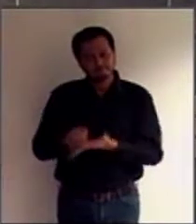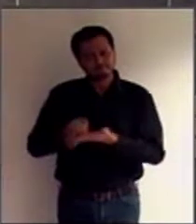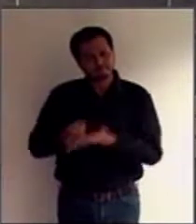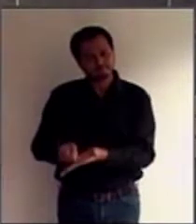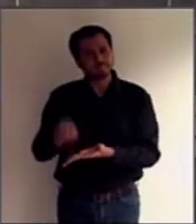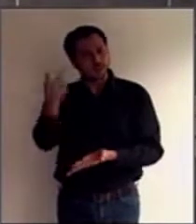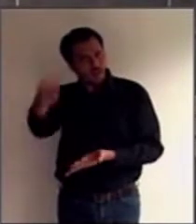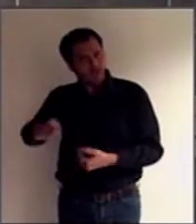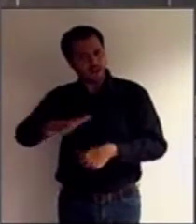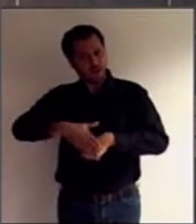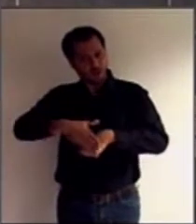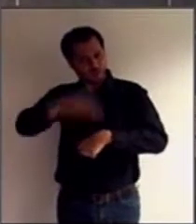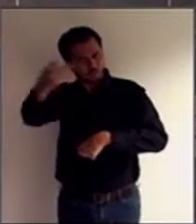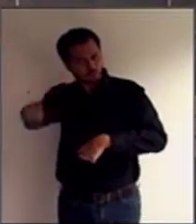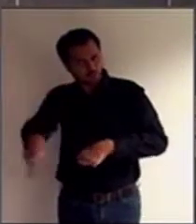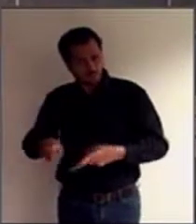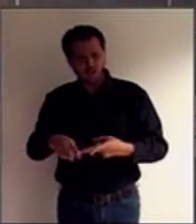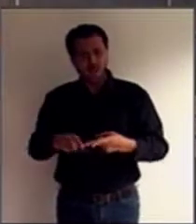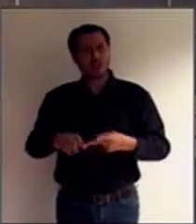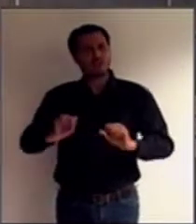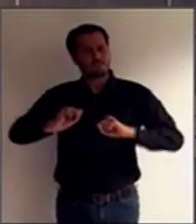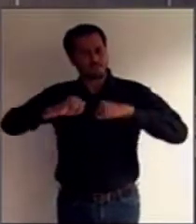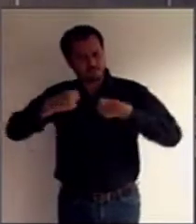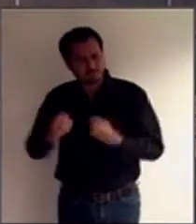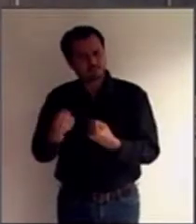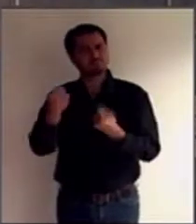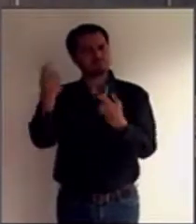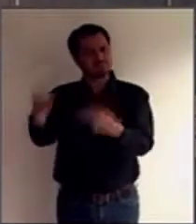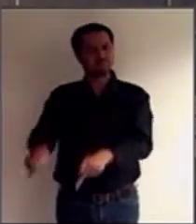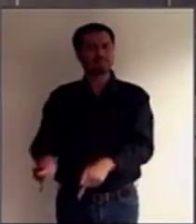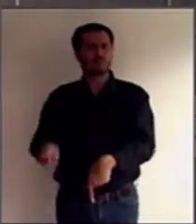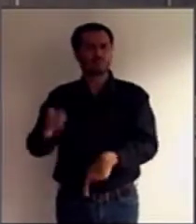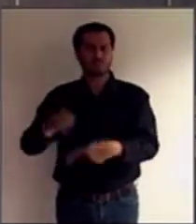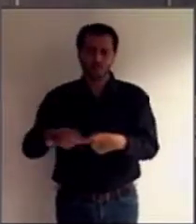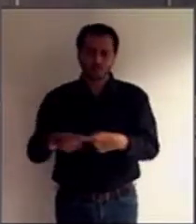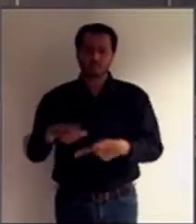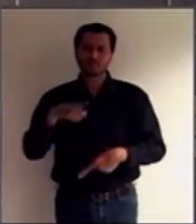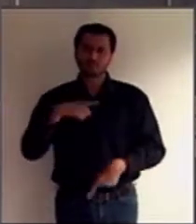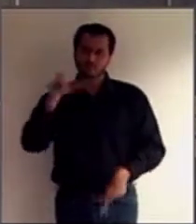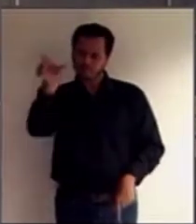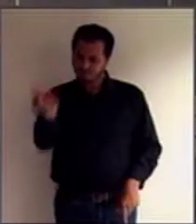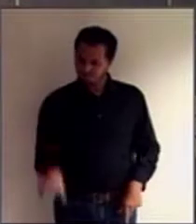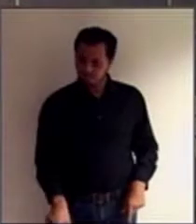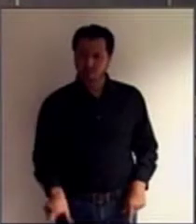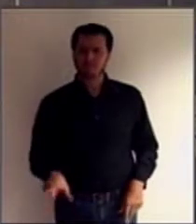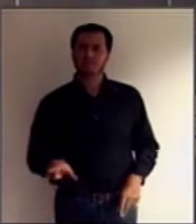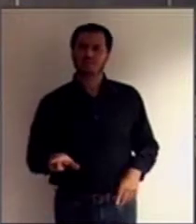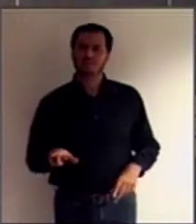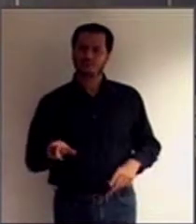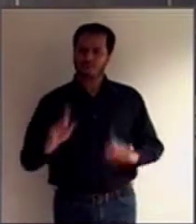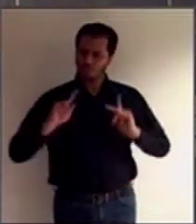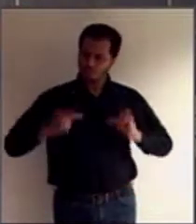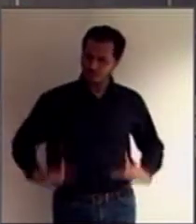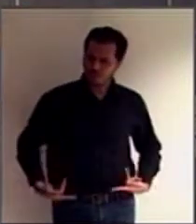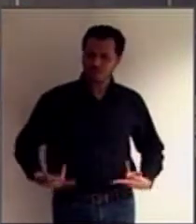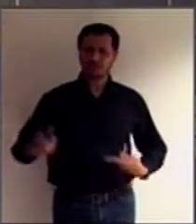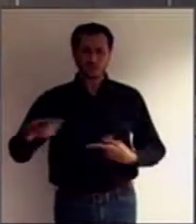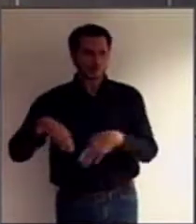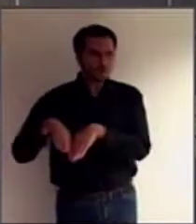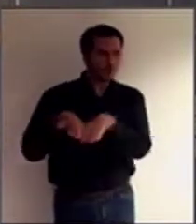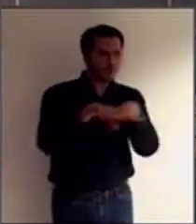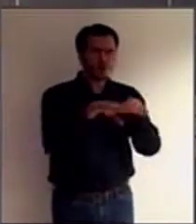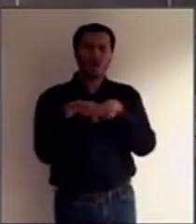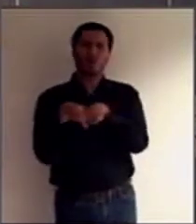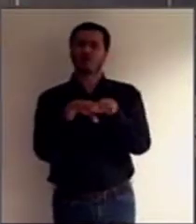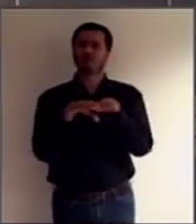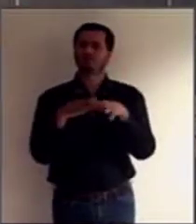pessoa com deficiência, até como uma forma de preservação de todos aqueles outros princípios de dignidade da pessoa humana, de igualdade de oportunidades,